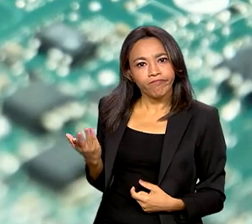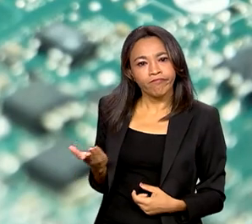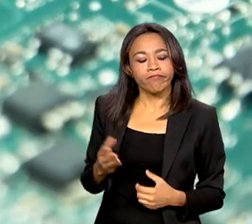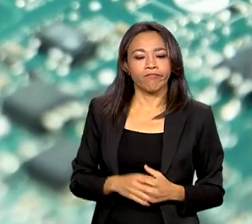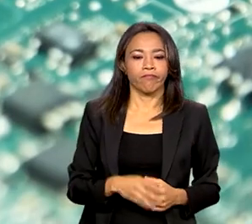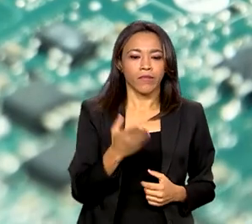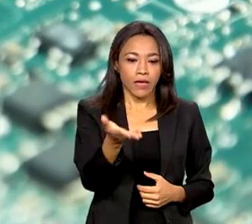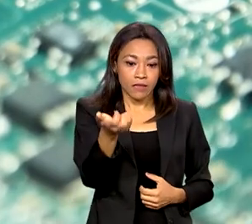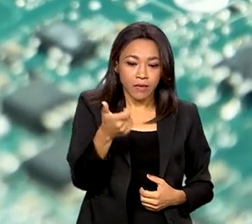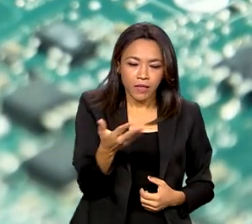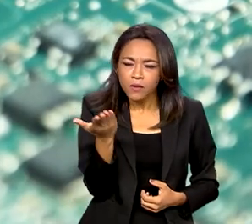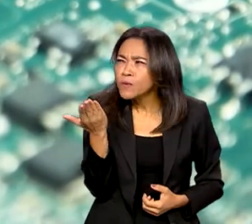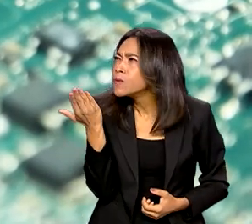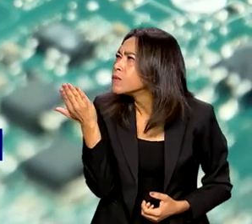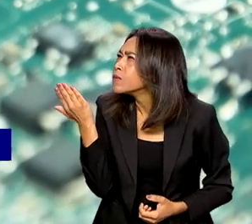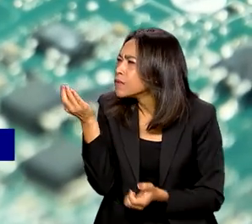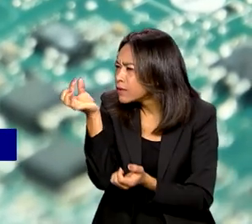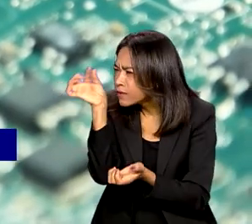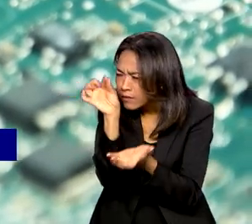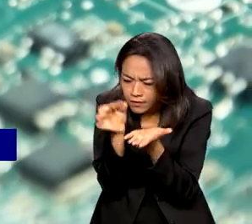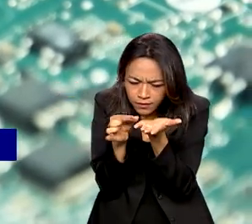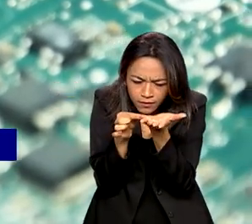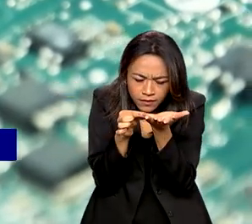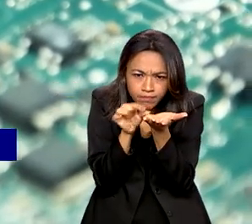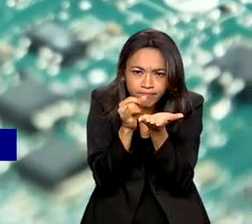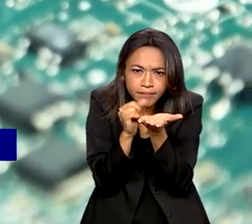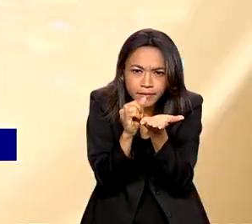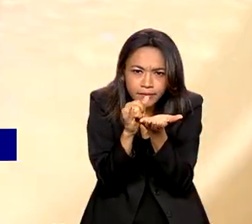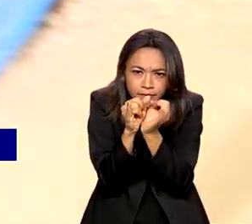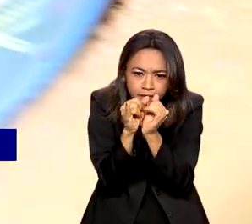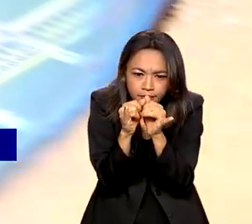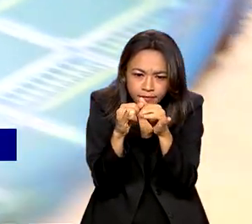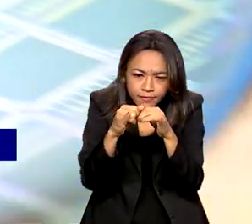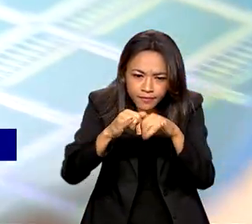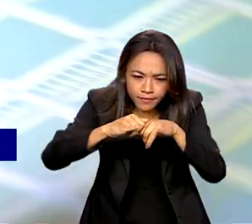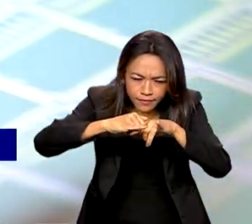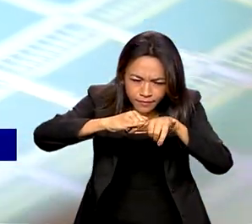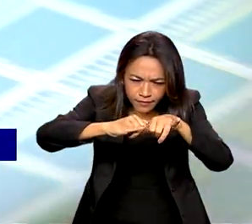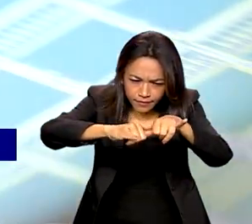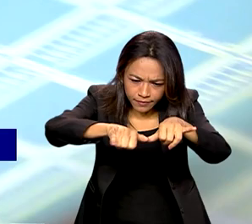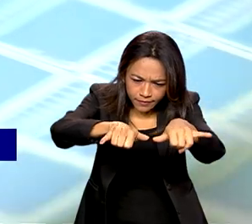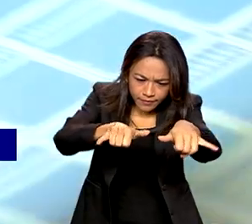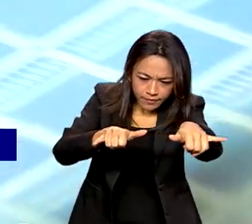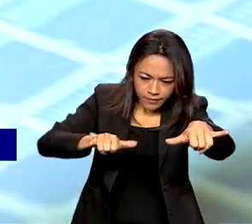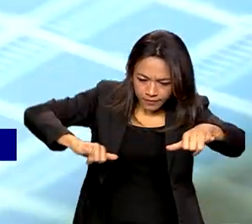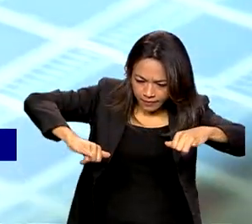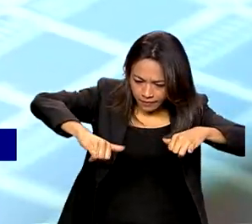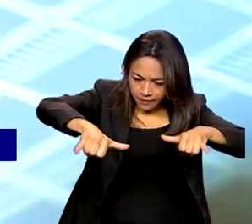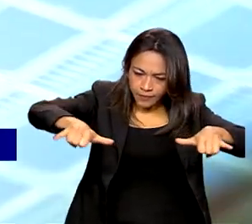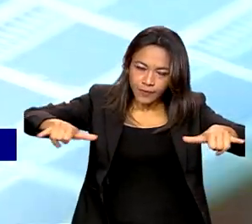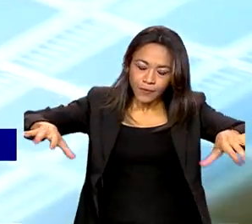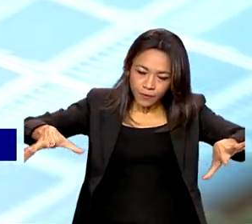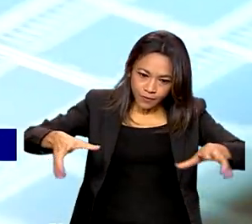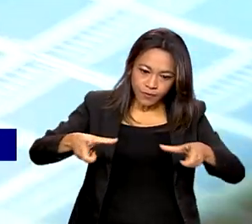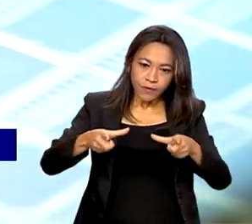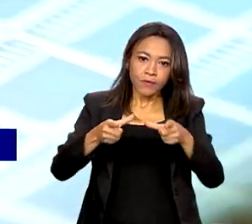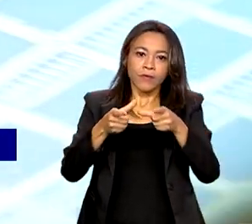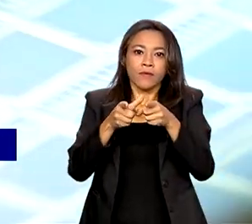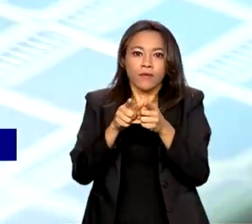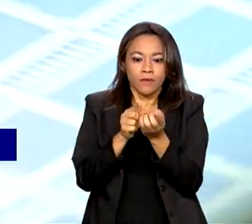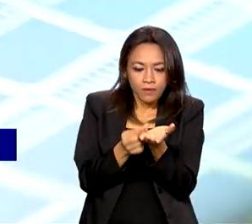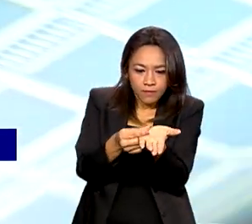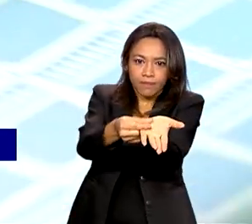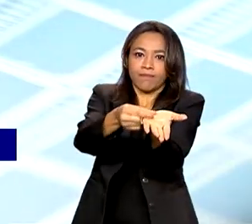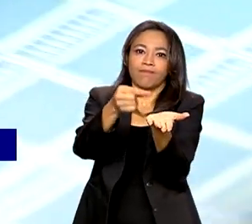uma classe de materiais capazes de conduzir correntes elétricas. Esses minúsculos componentes, que formam os processadores,